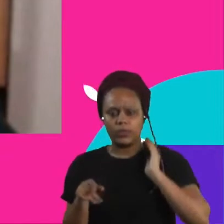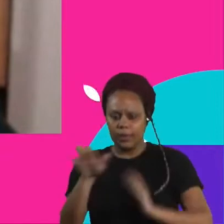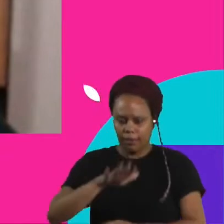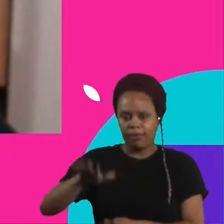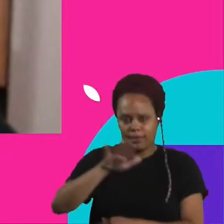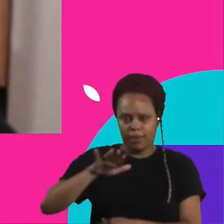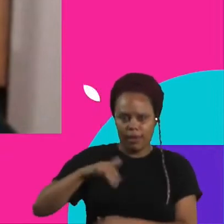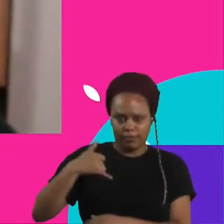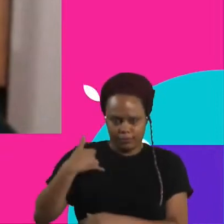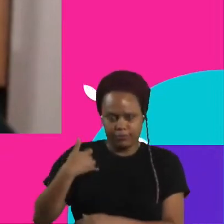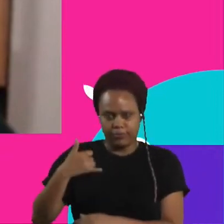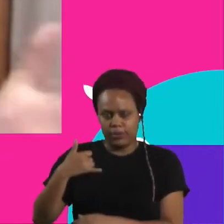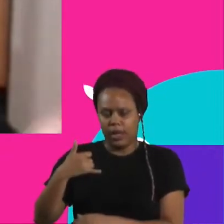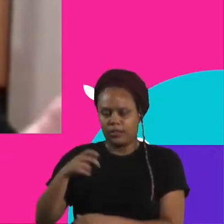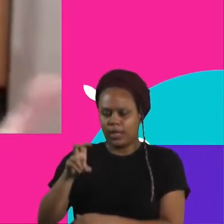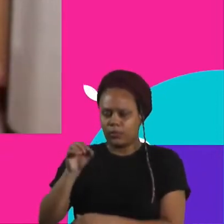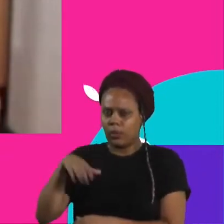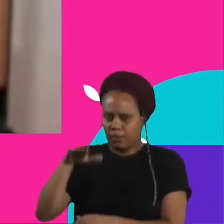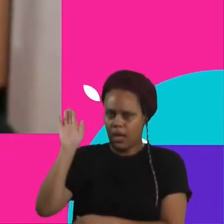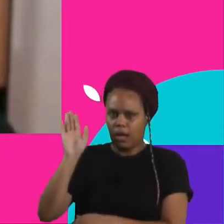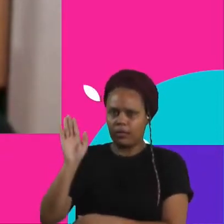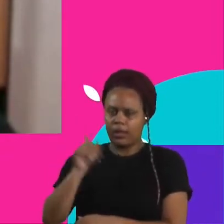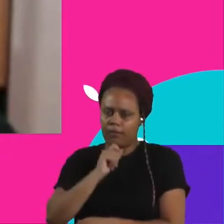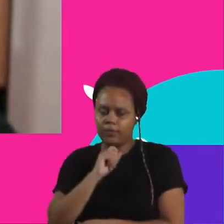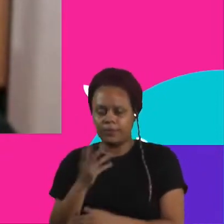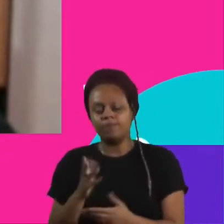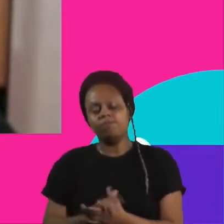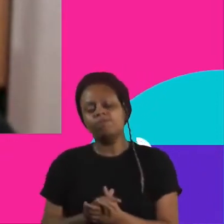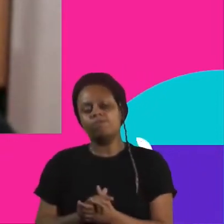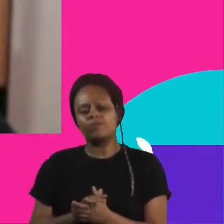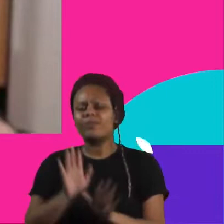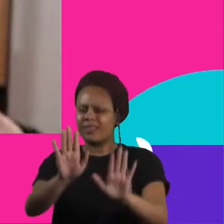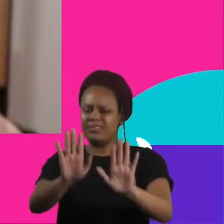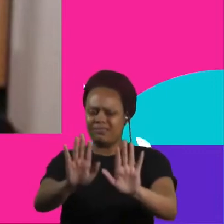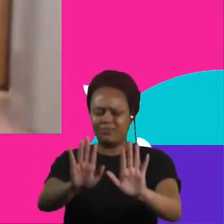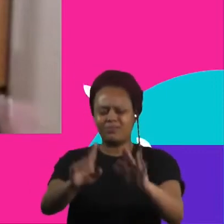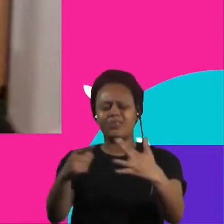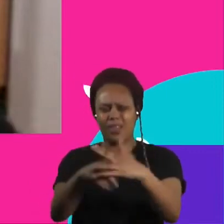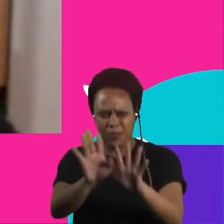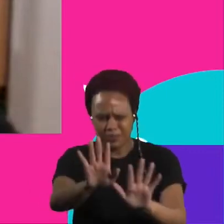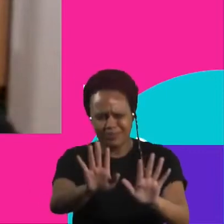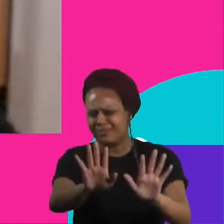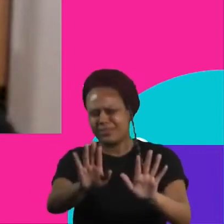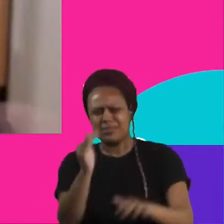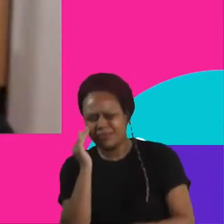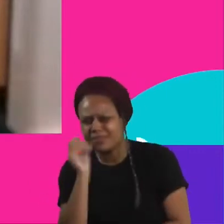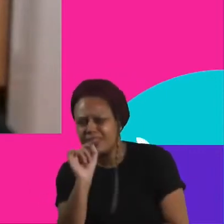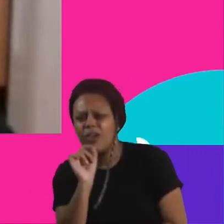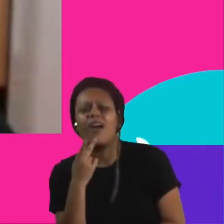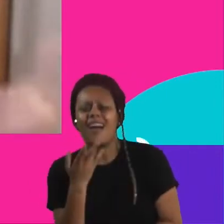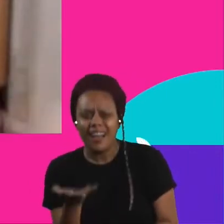ela levantou e interrompeu o programador e falou assim, olha, eu tô entendendo o que você tá falando.